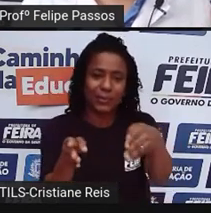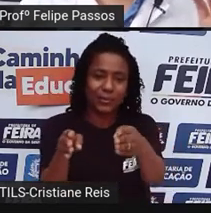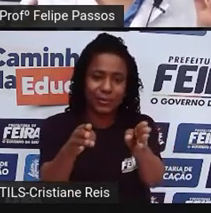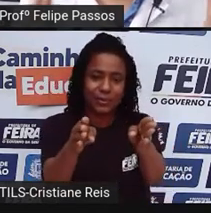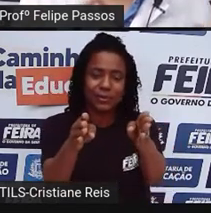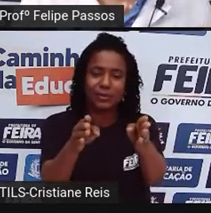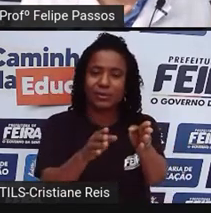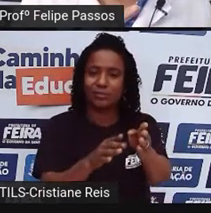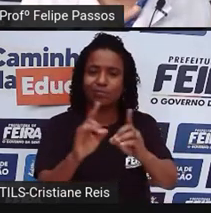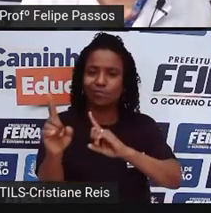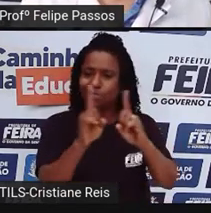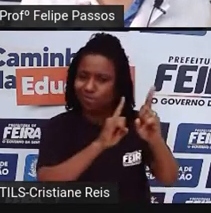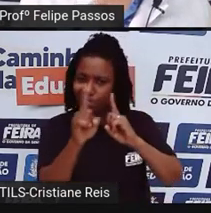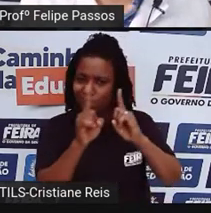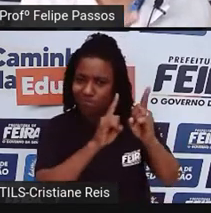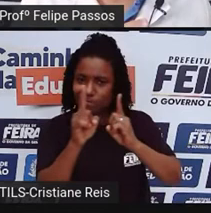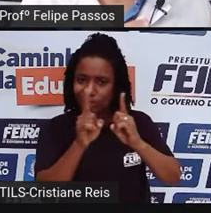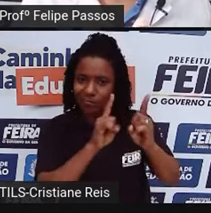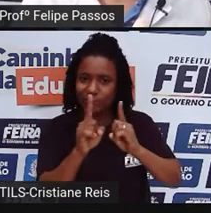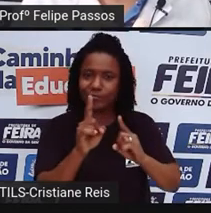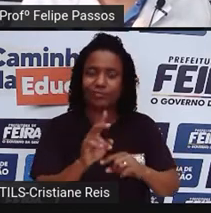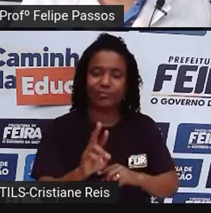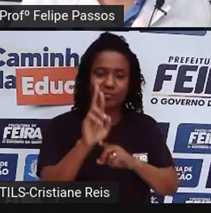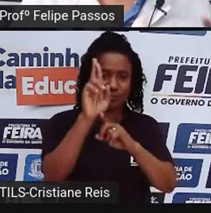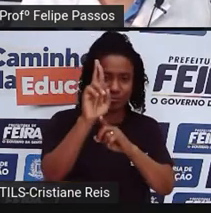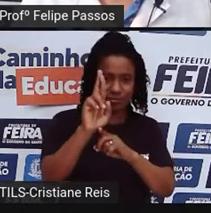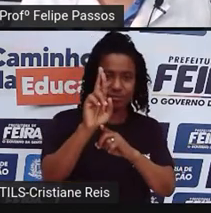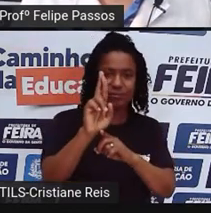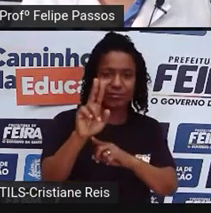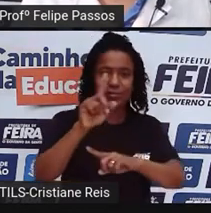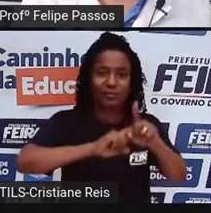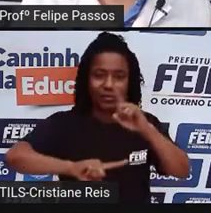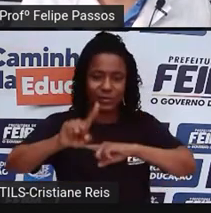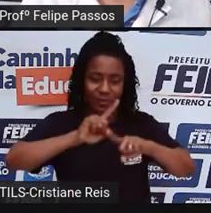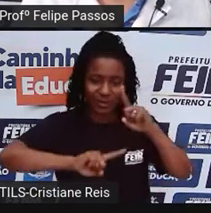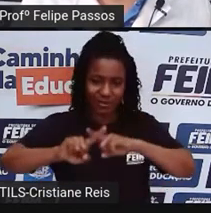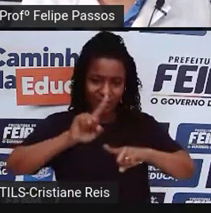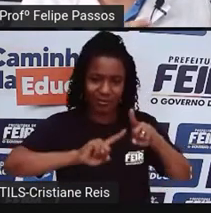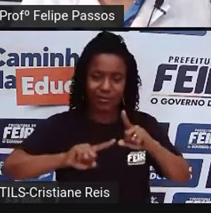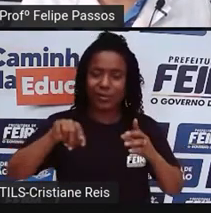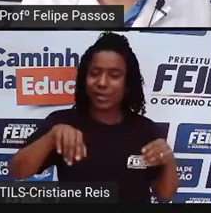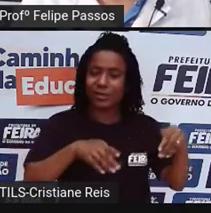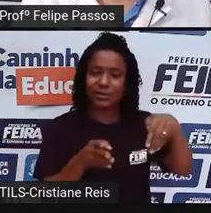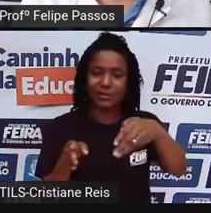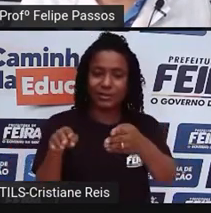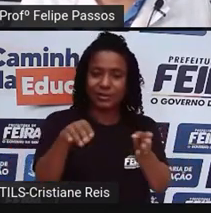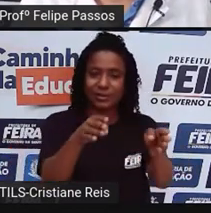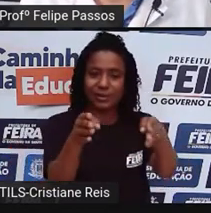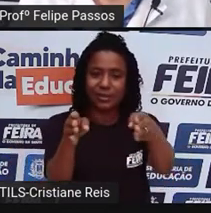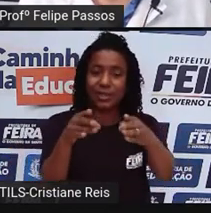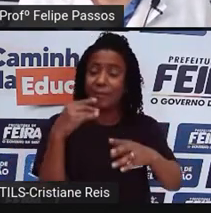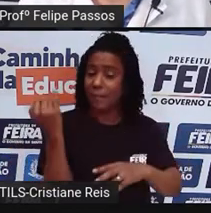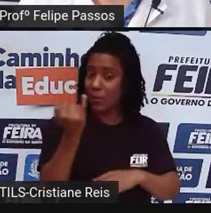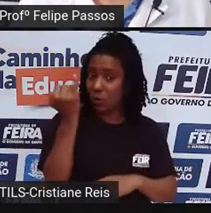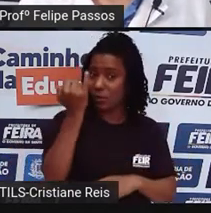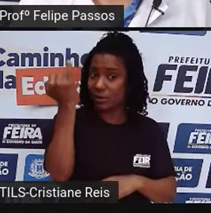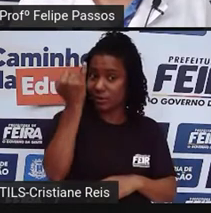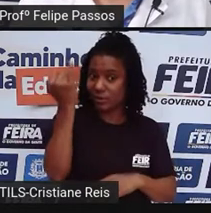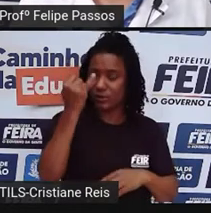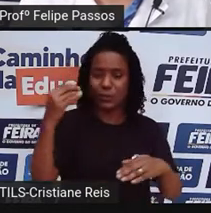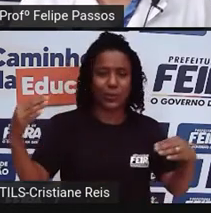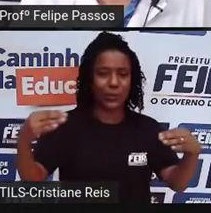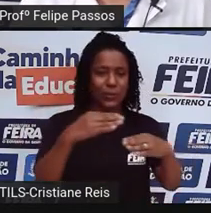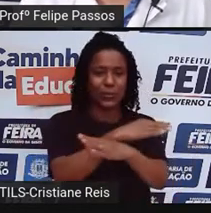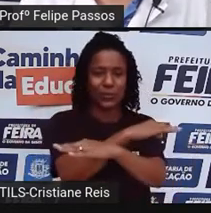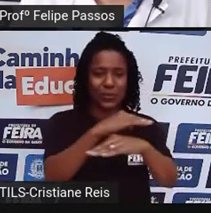a gente parou para refletir sobre a estrada como uma ferramenta, alguns minutos atrás, vamos pensar agora